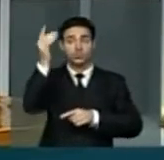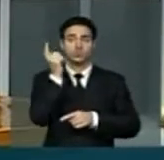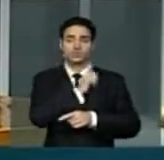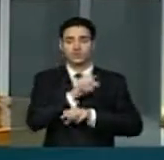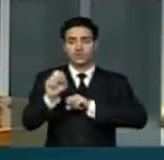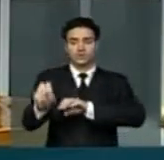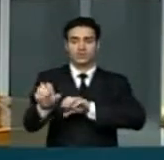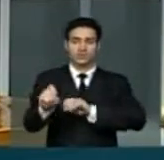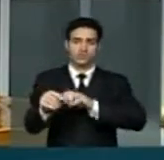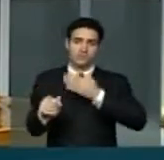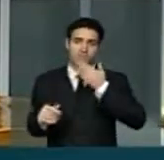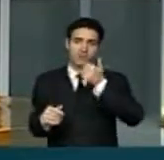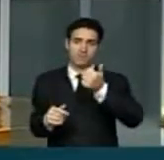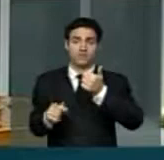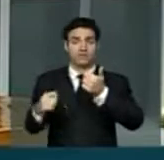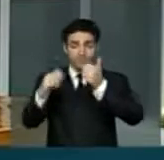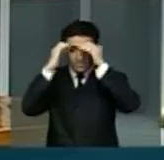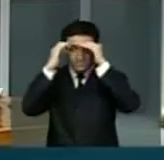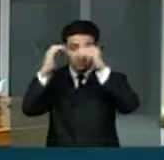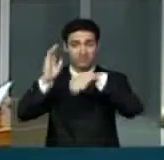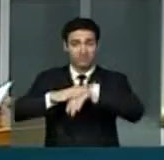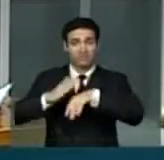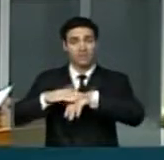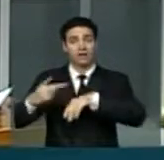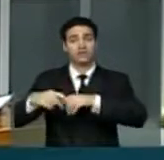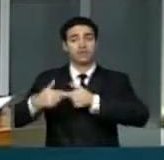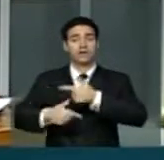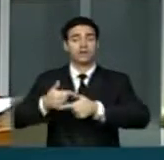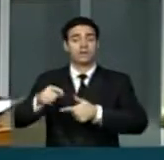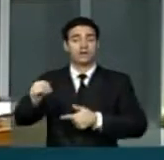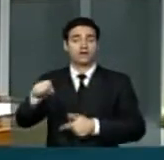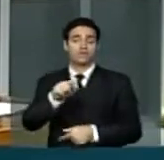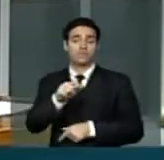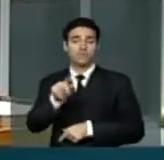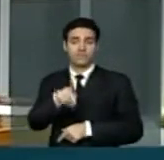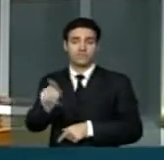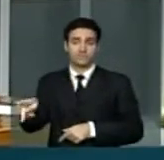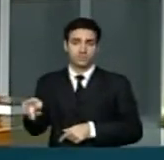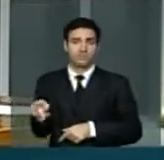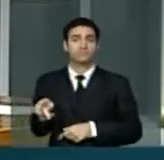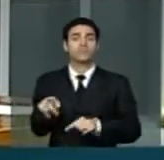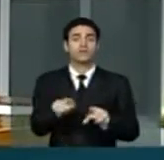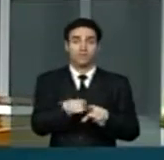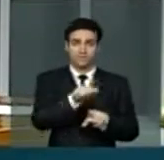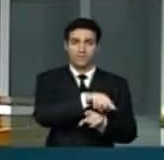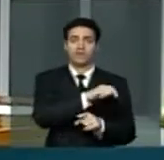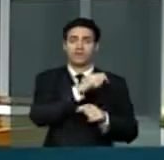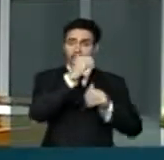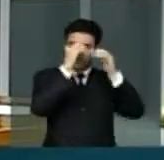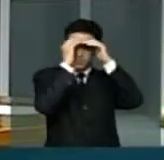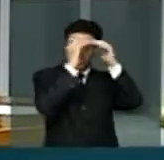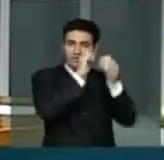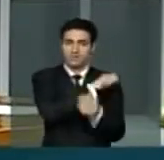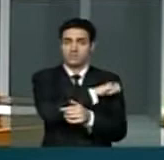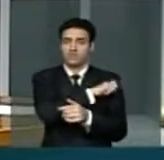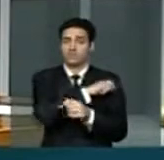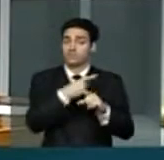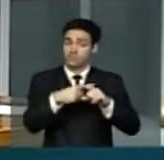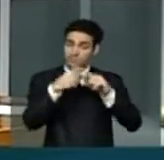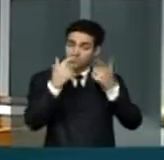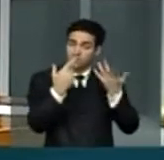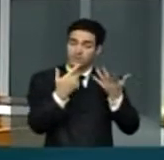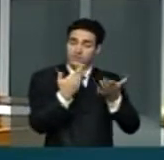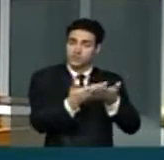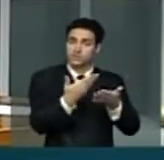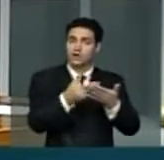Sem respeito ao trabalho do professor, ao trabalho do aluno, porque estudar também é um trabalho, não construiremos a digna